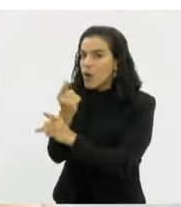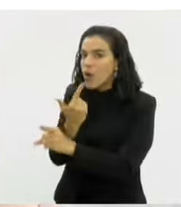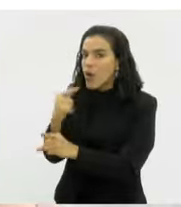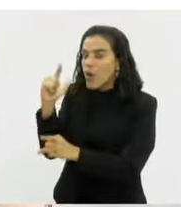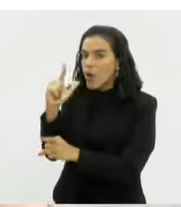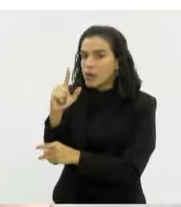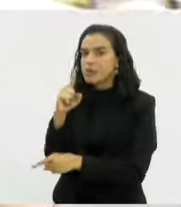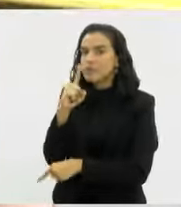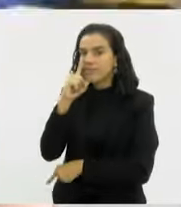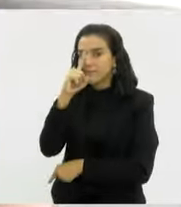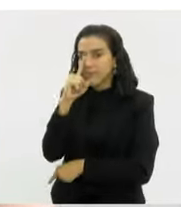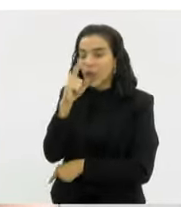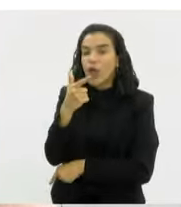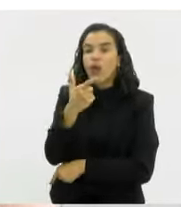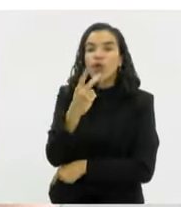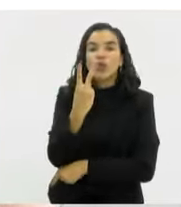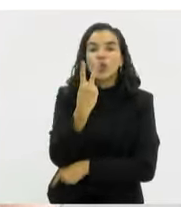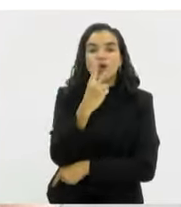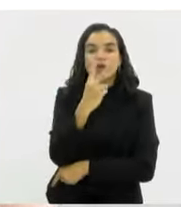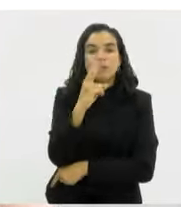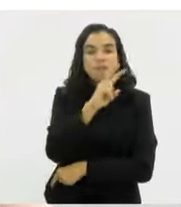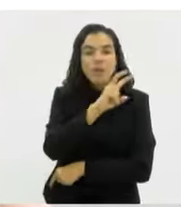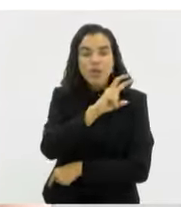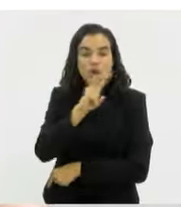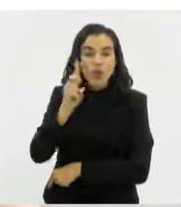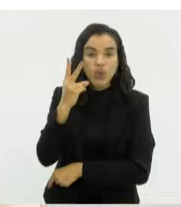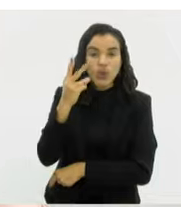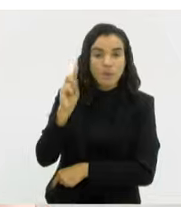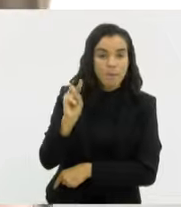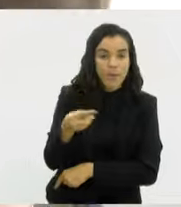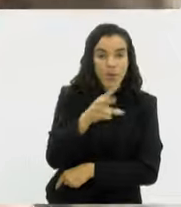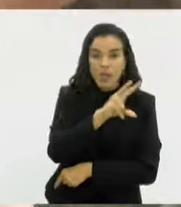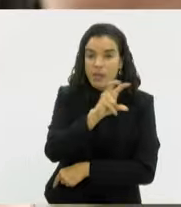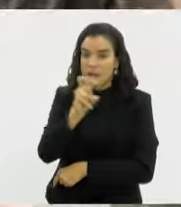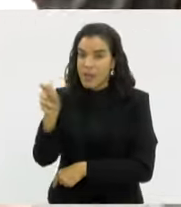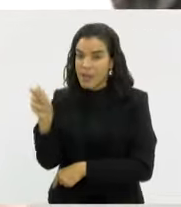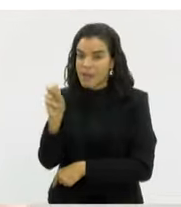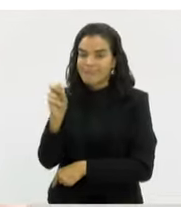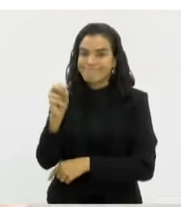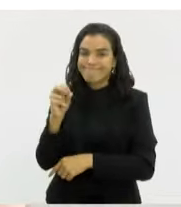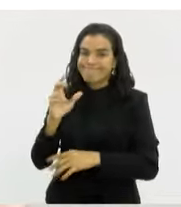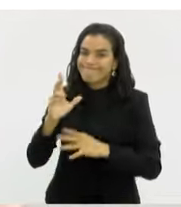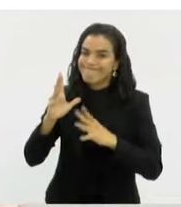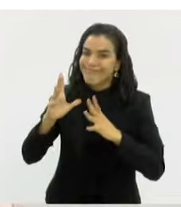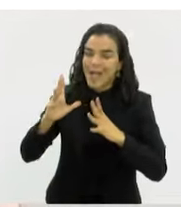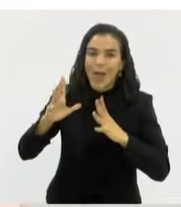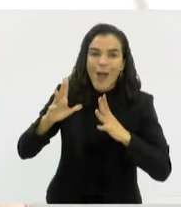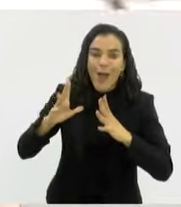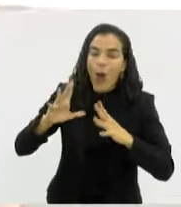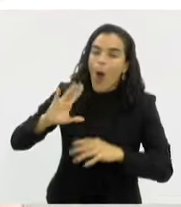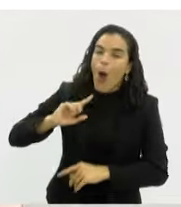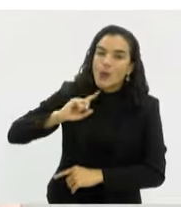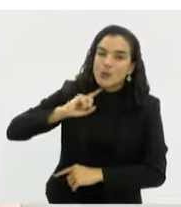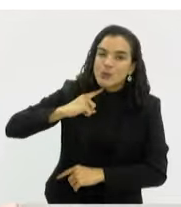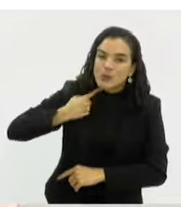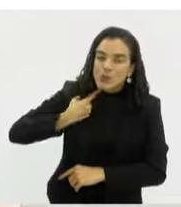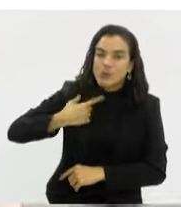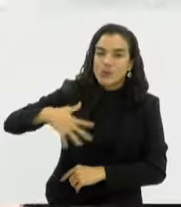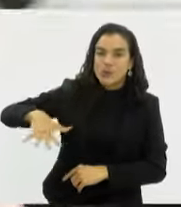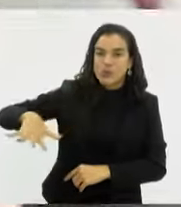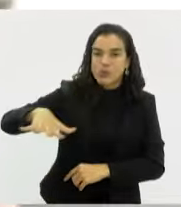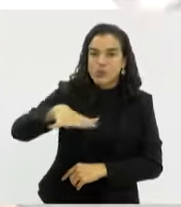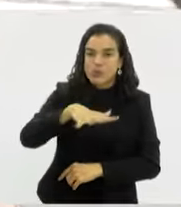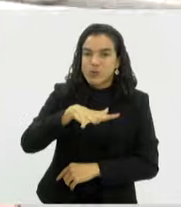simplesmente 2.500 trabalhadores em condições de higiene sanitárias bastante precárias,